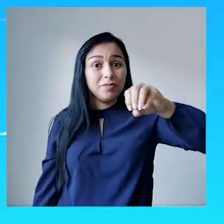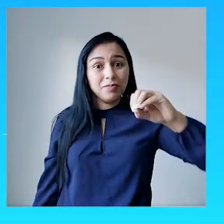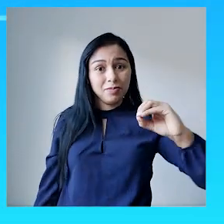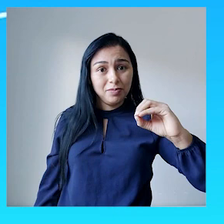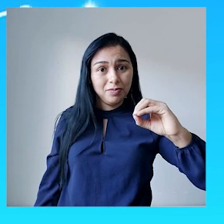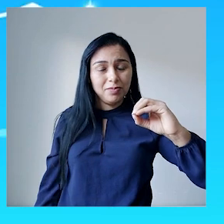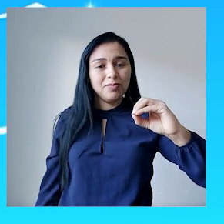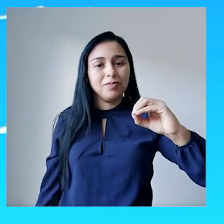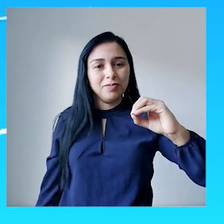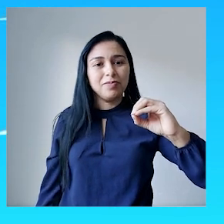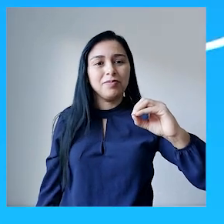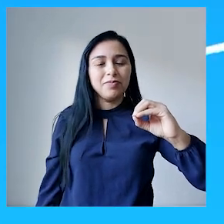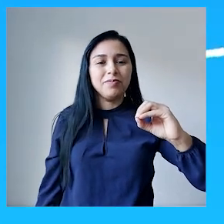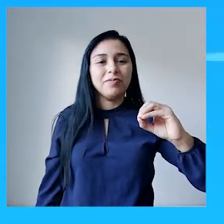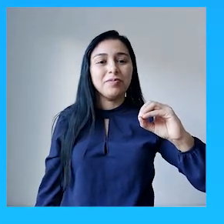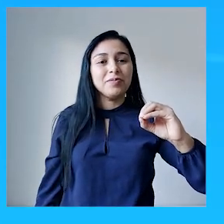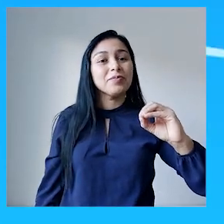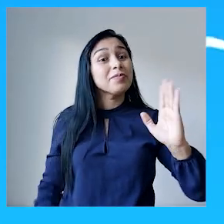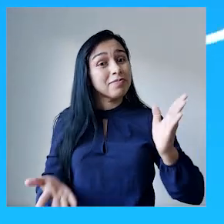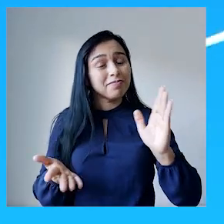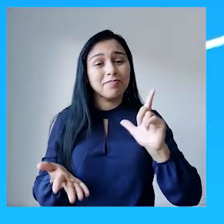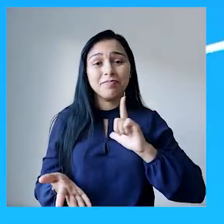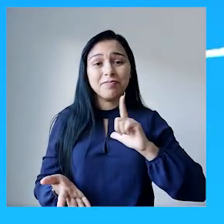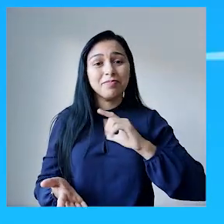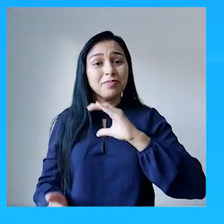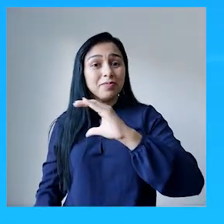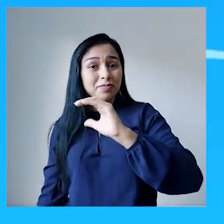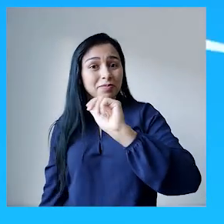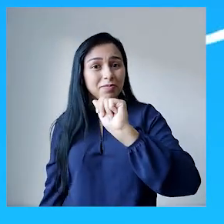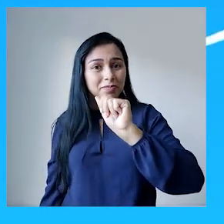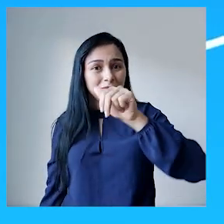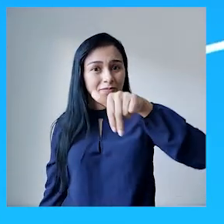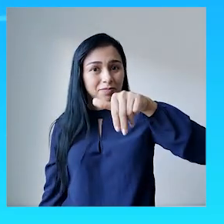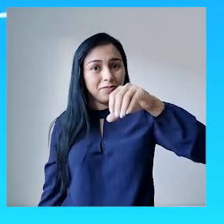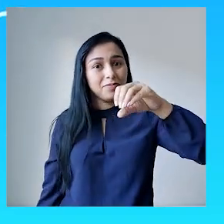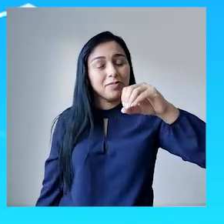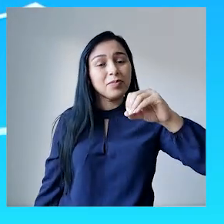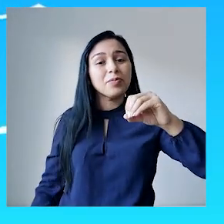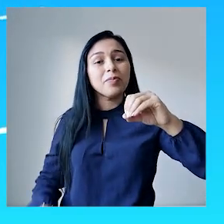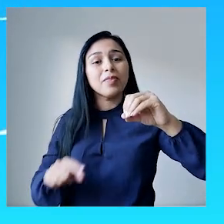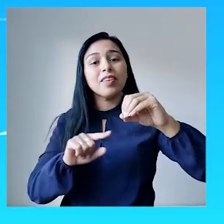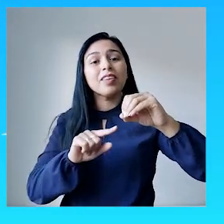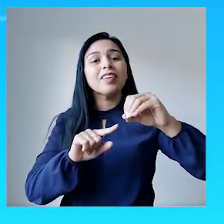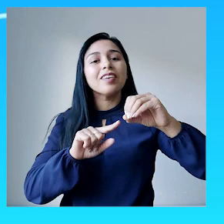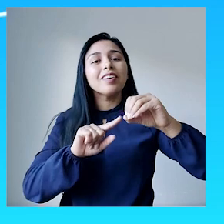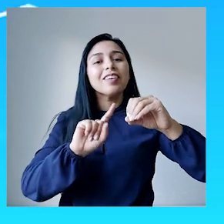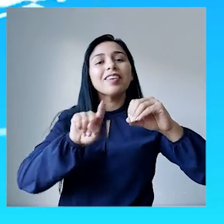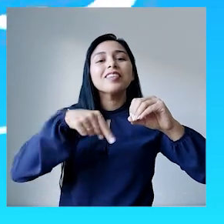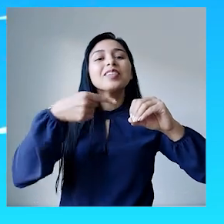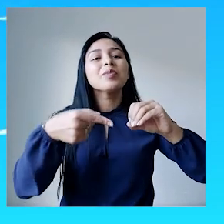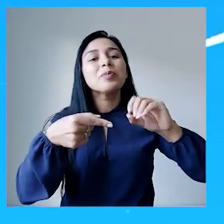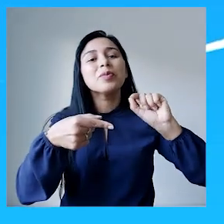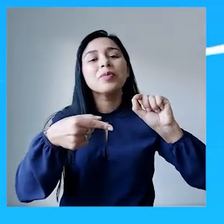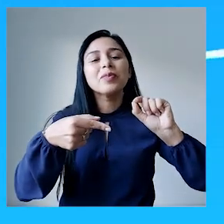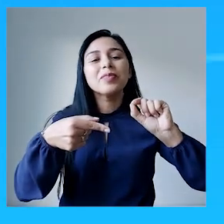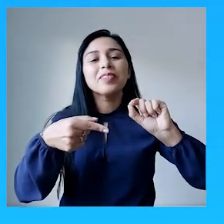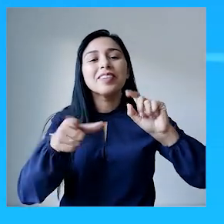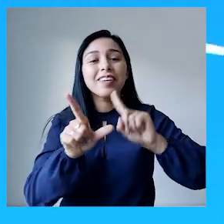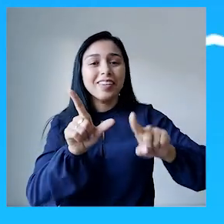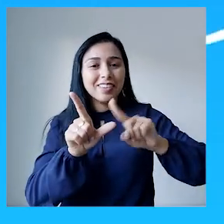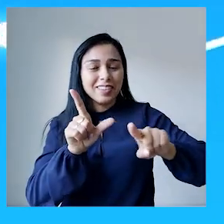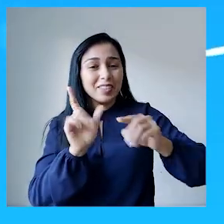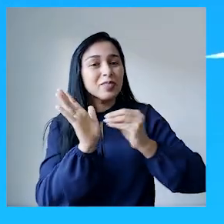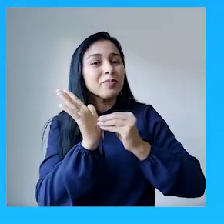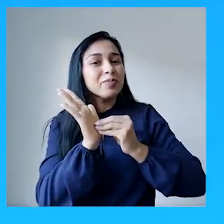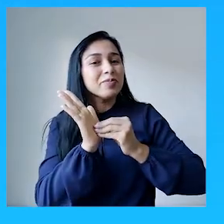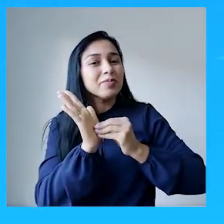A vogal O. Olha só. K, nó, A. Que